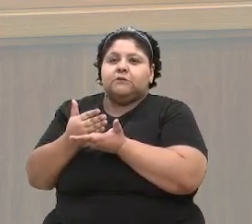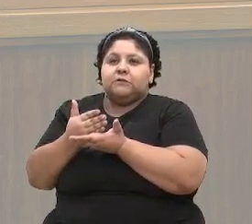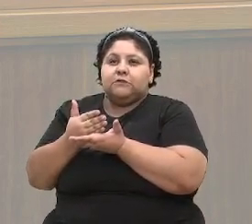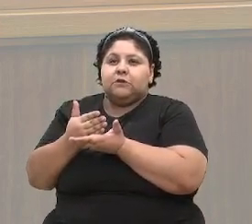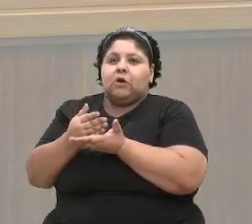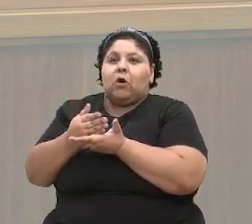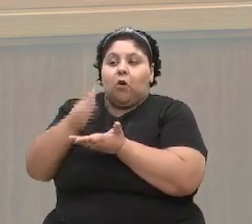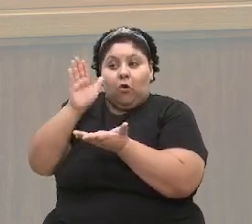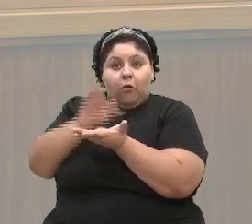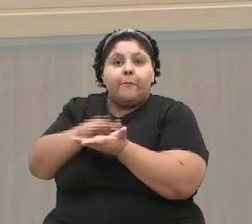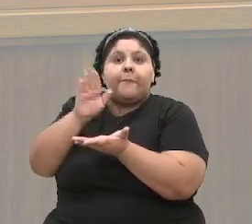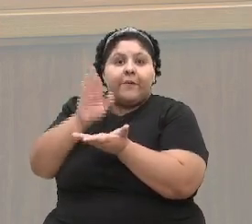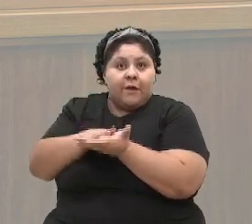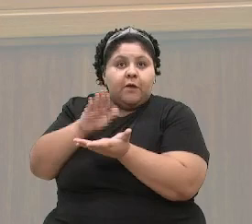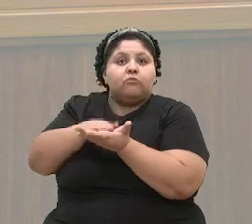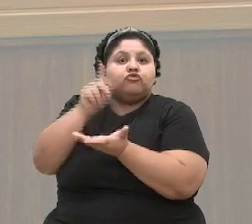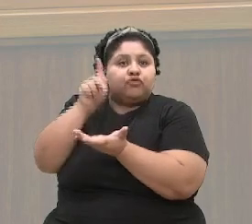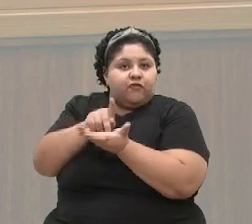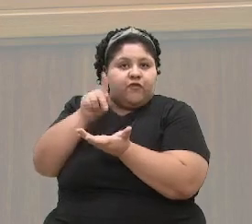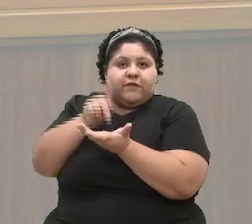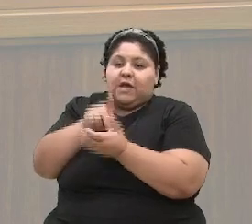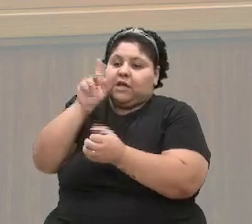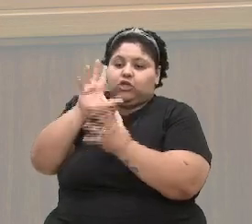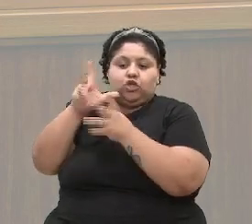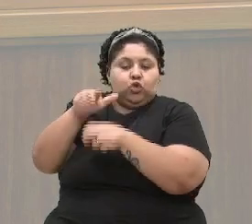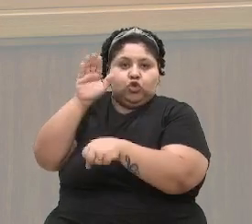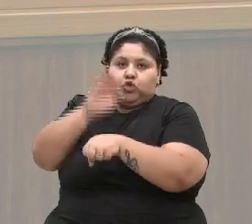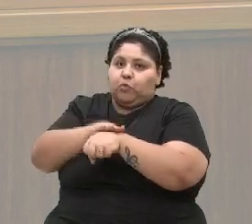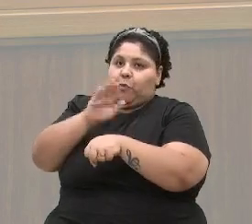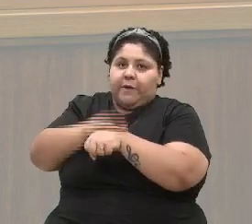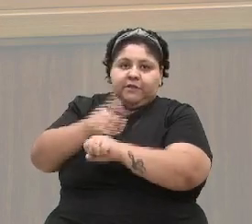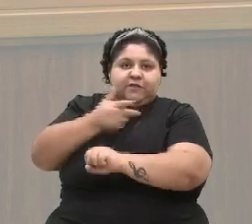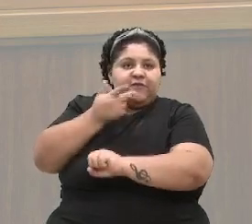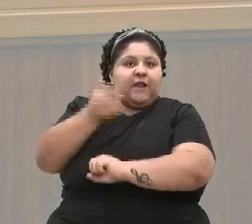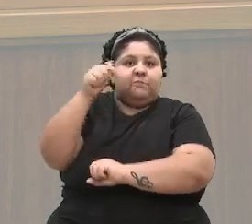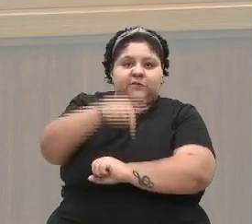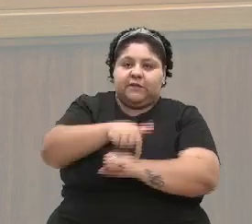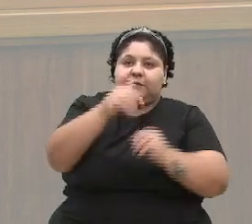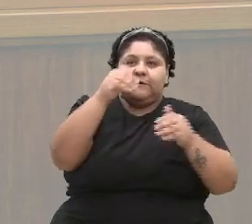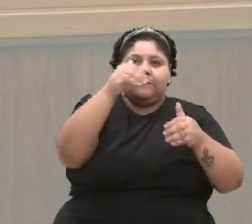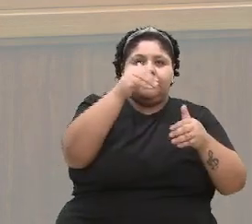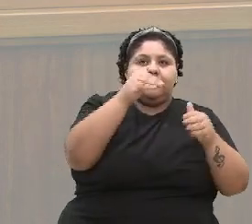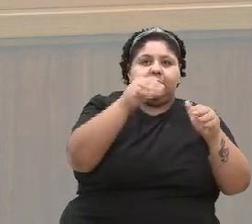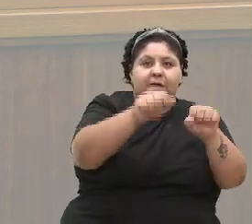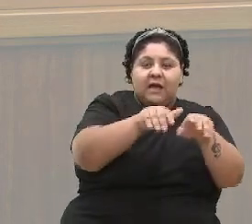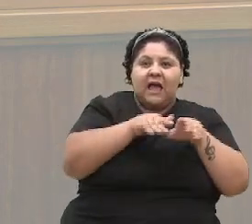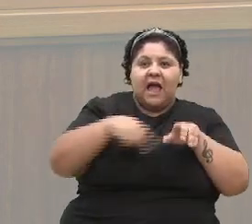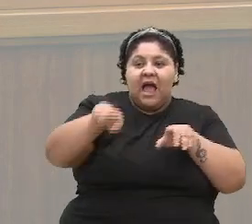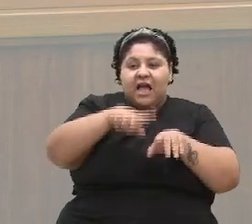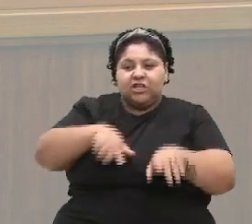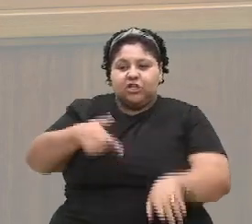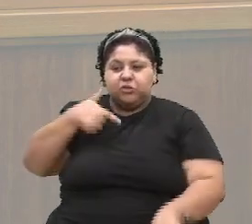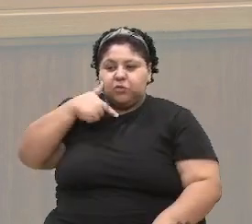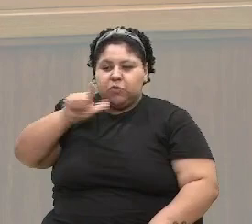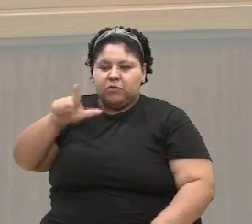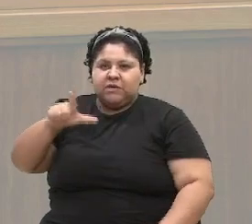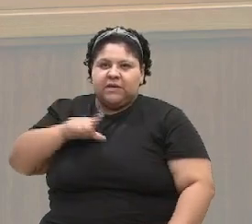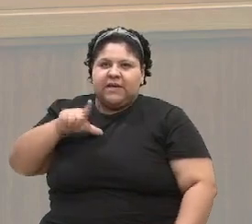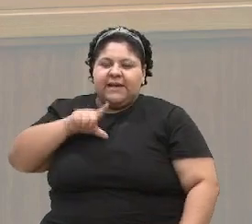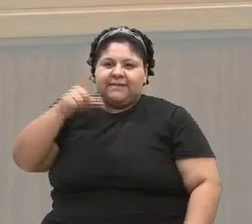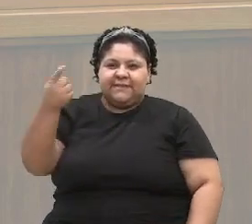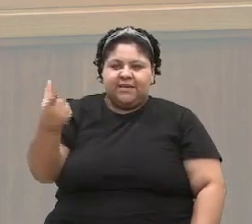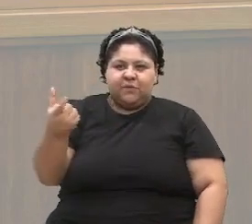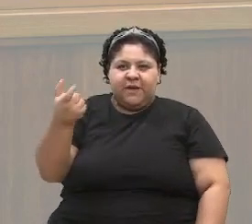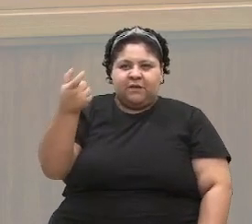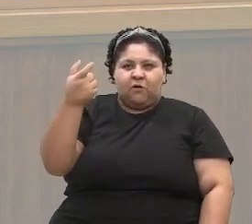cobranças, em todos os momentos que nós nos posicionamos aqui dentro, a gente conseguiu ter o entendimento de